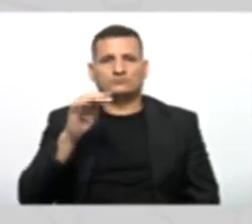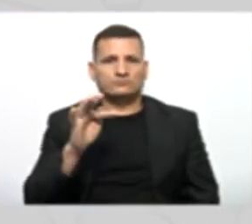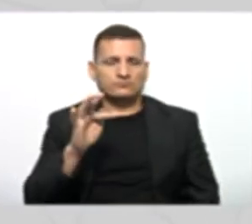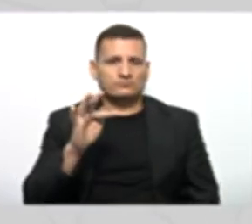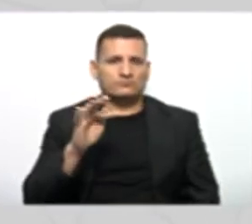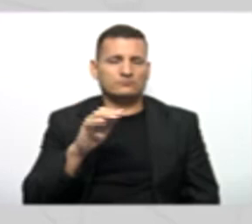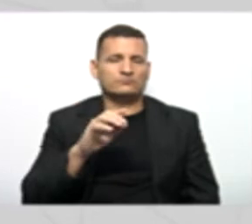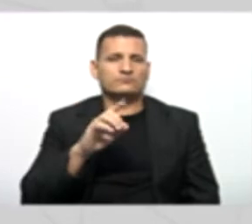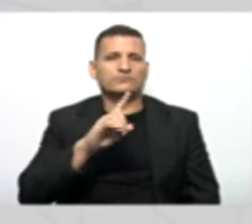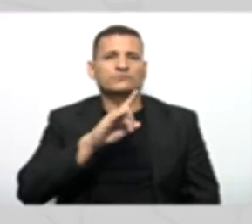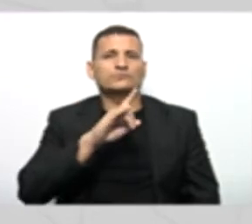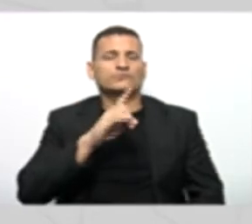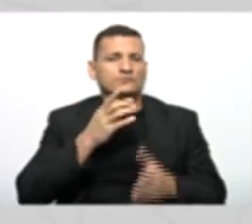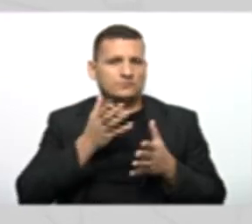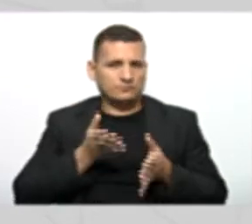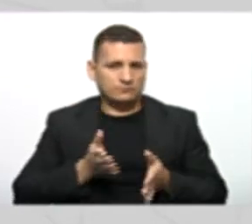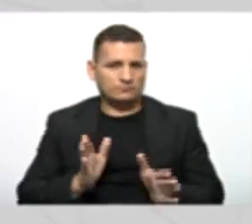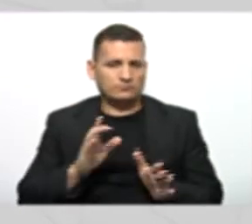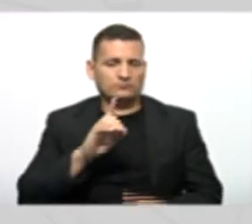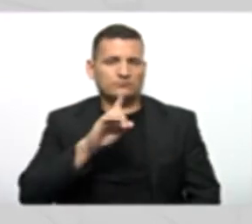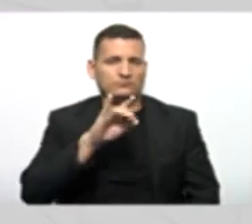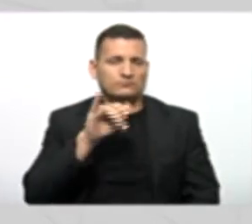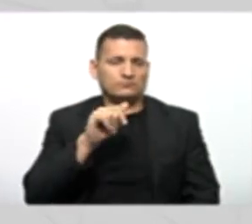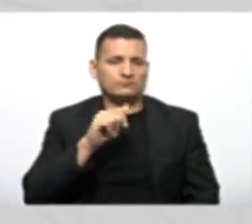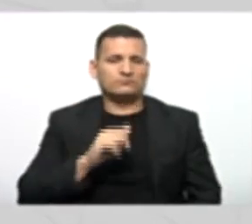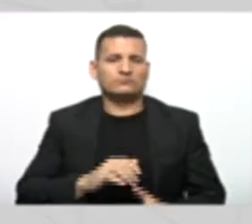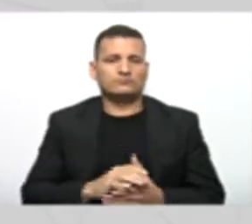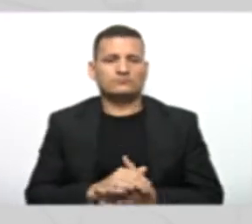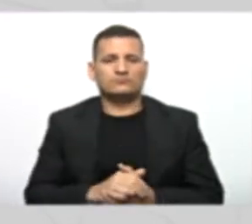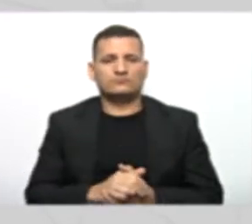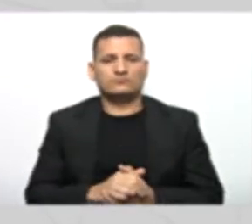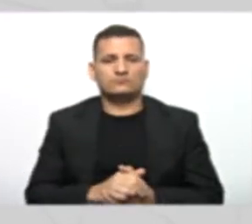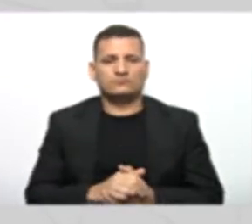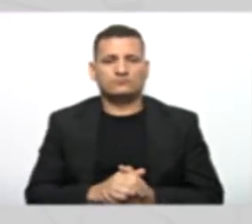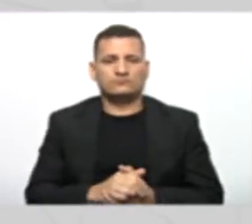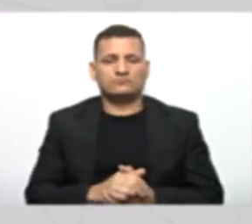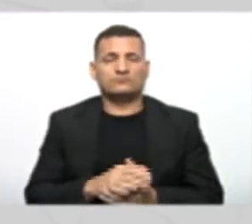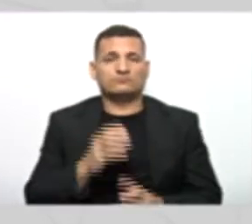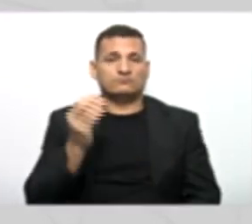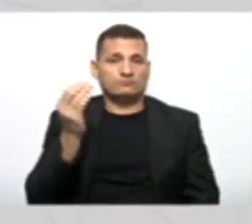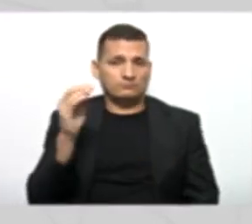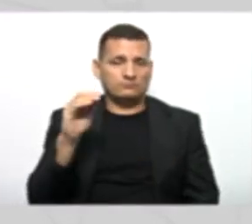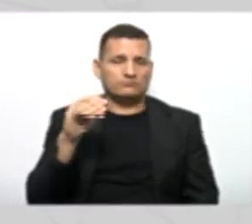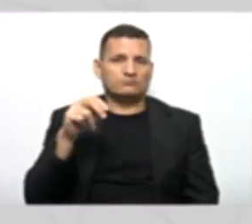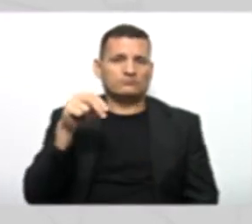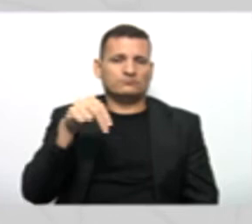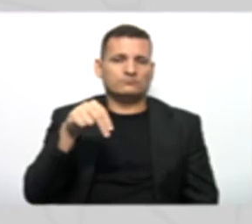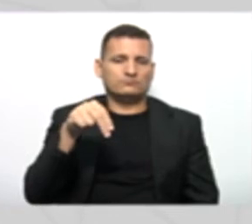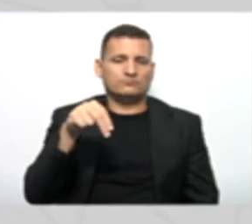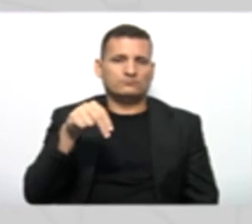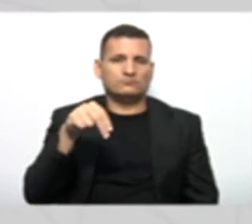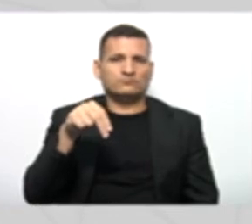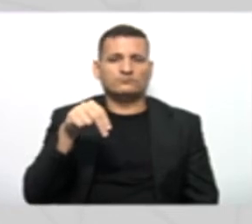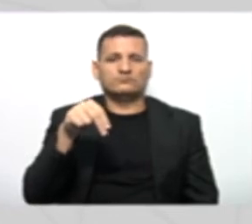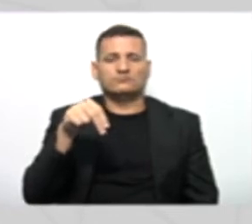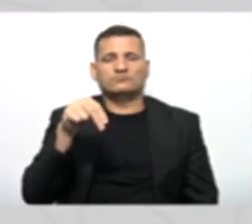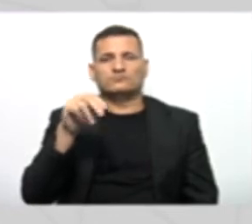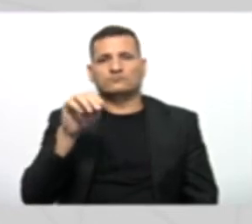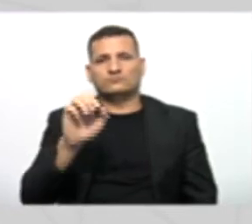nascimento. Então, no método construtor da classe pessoa física, nós temos que receber também o parâmetro para nome,